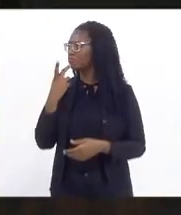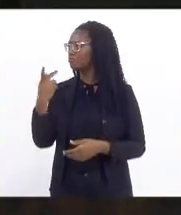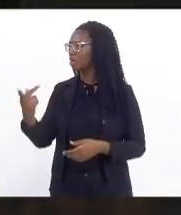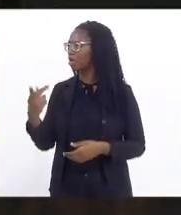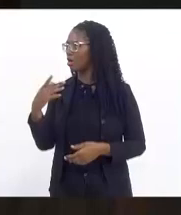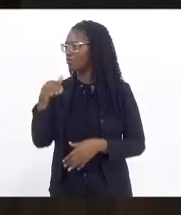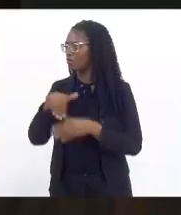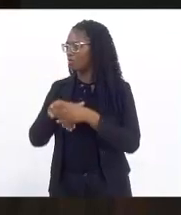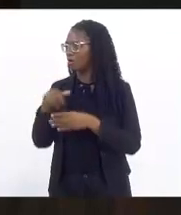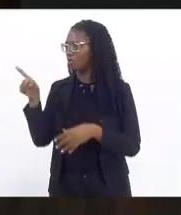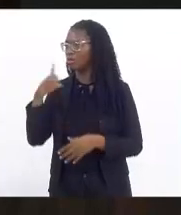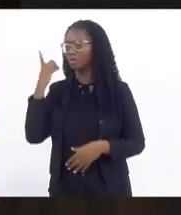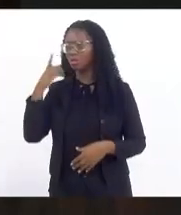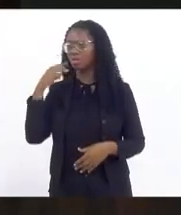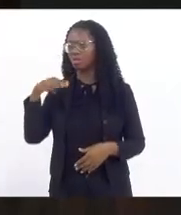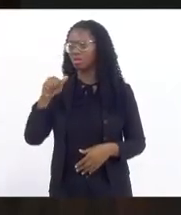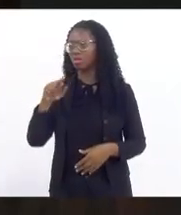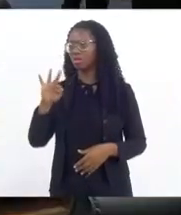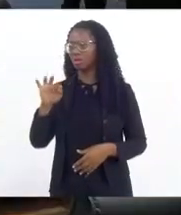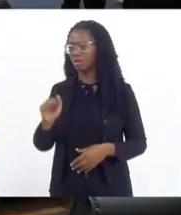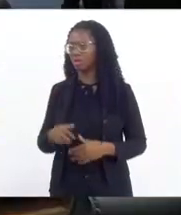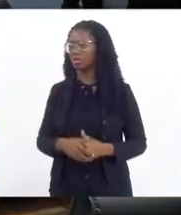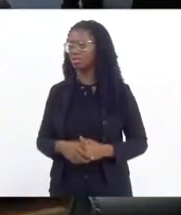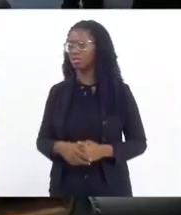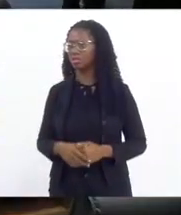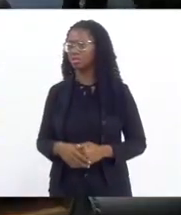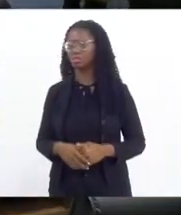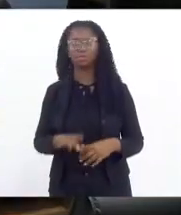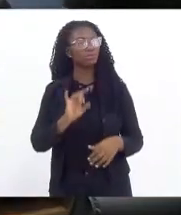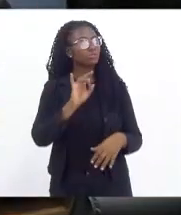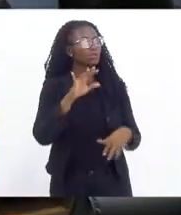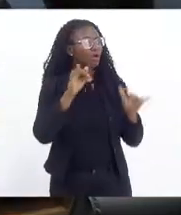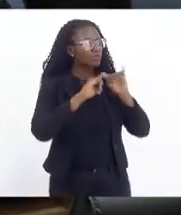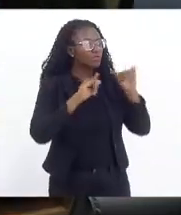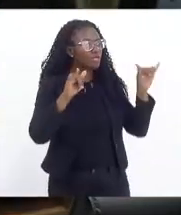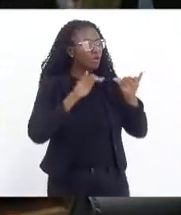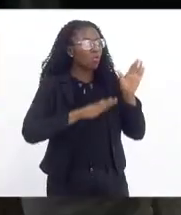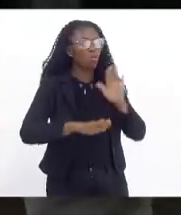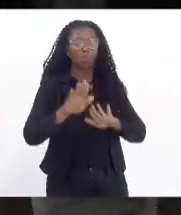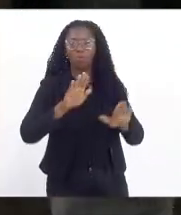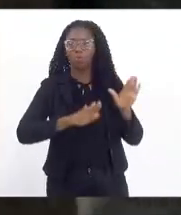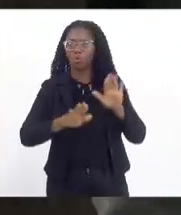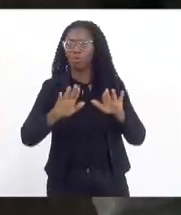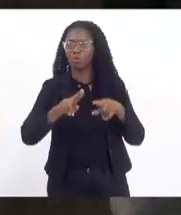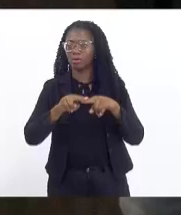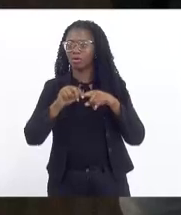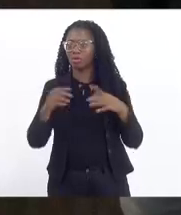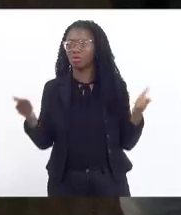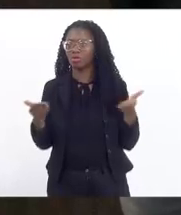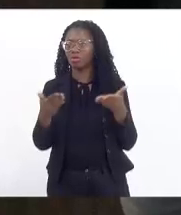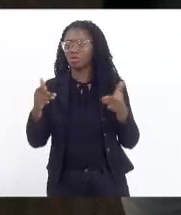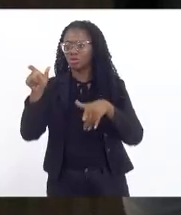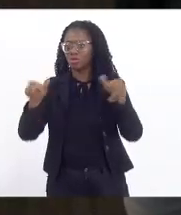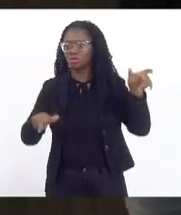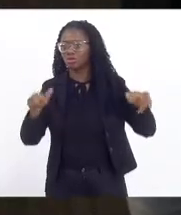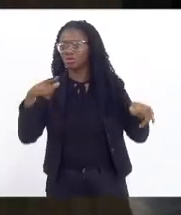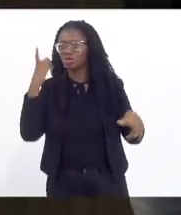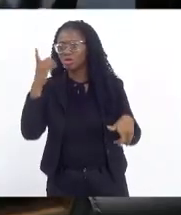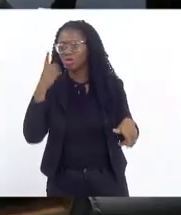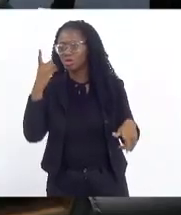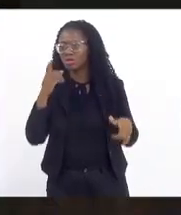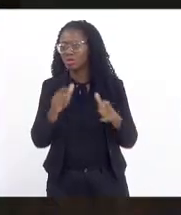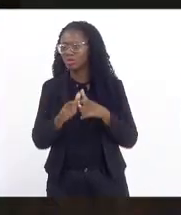deputada Marta Rocha. Só avisar para os deputados tomarem cuidado porque hoje as deputadas estão em maioria.